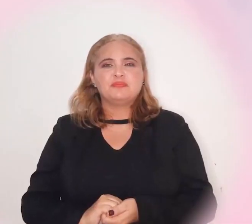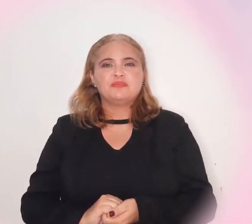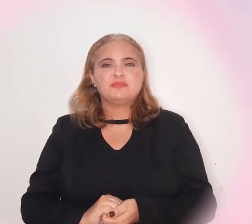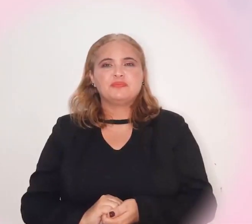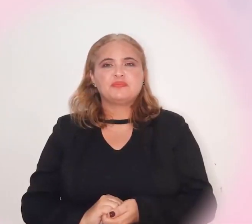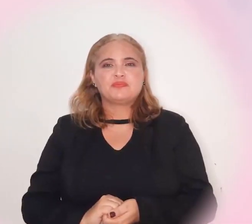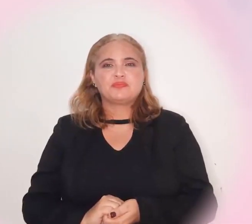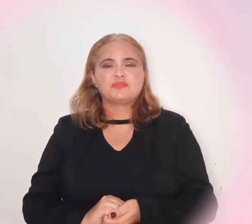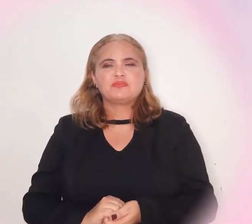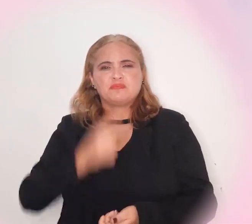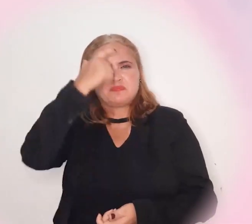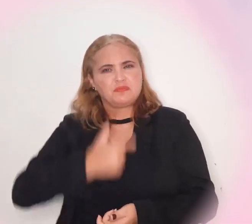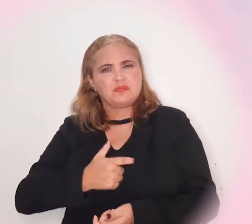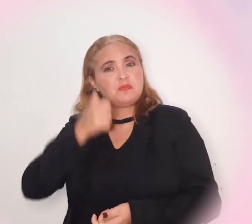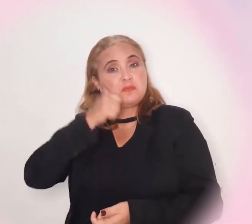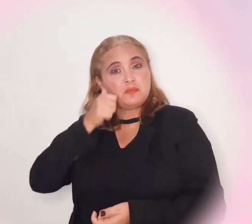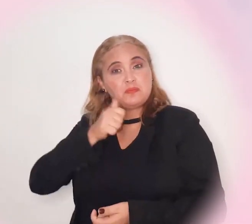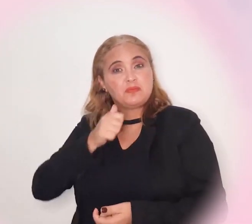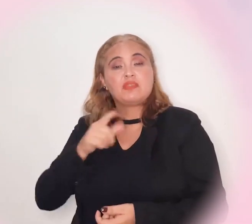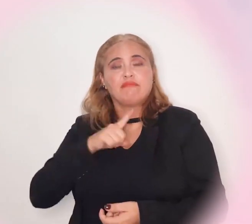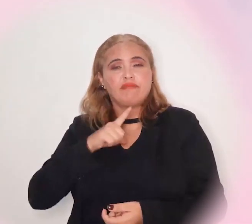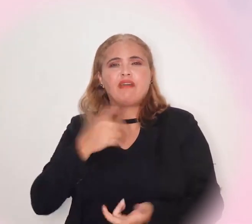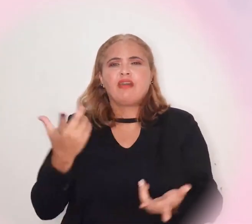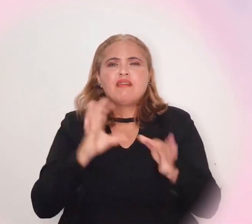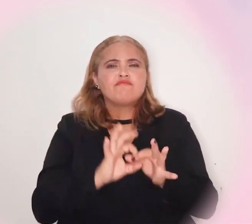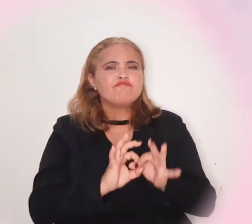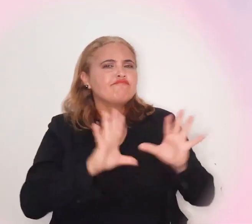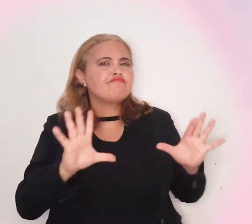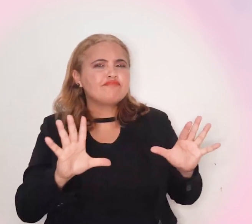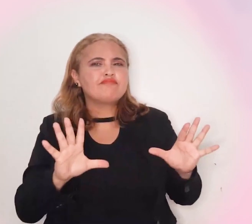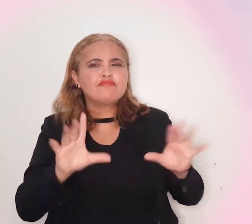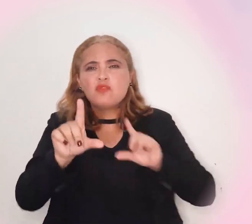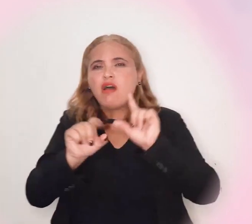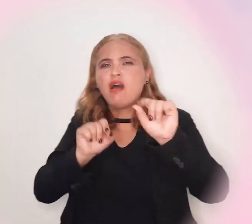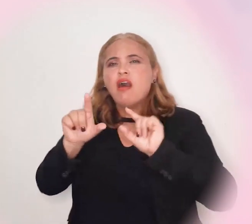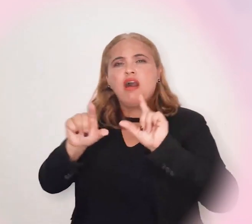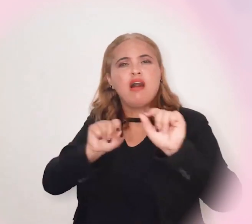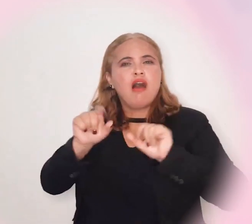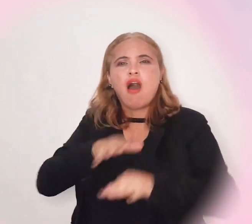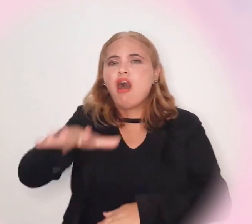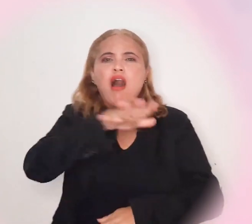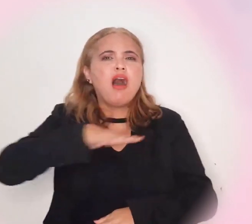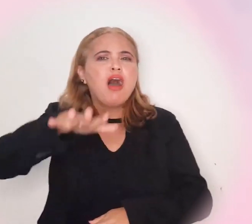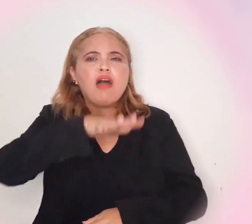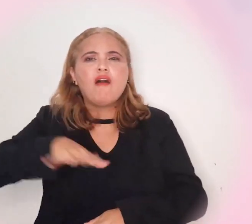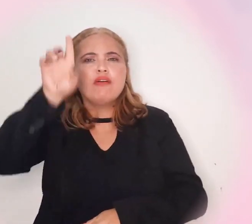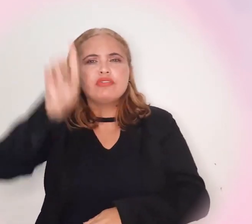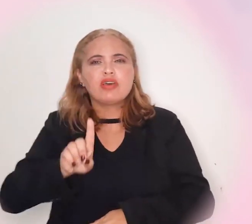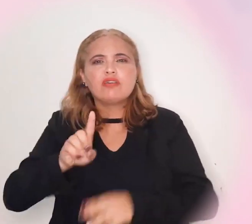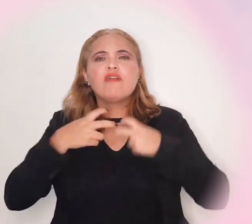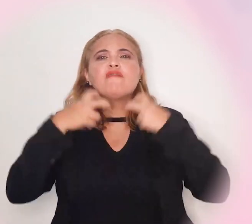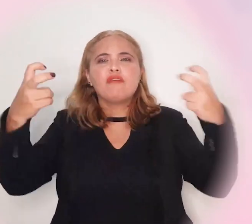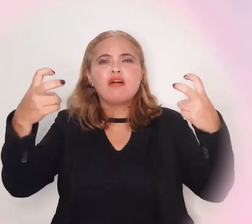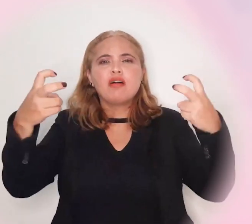Ser mulher é ter a liberdade de escolha, seu espaço e direito à